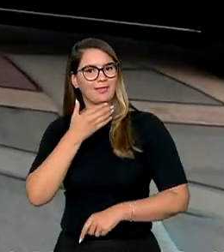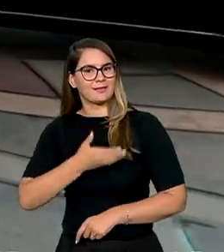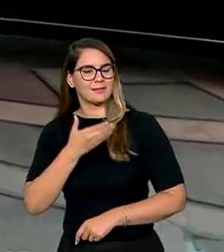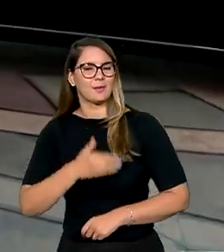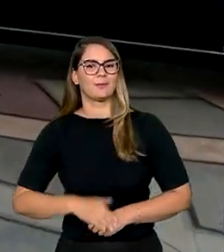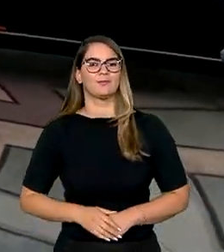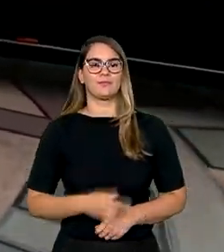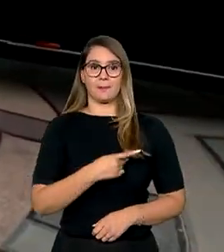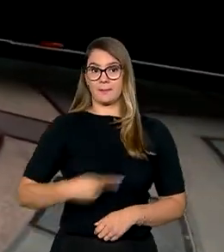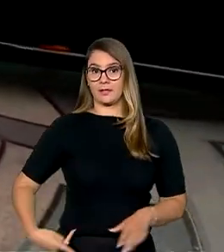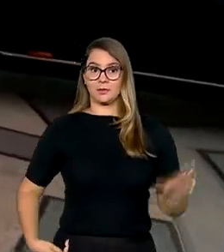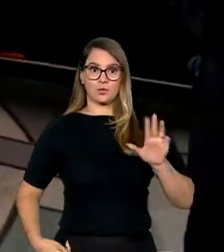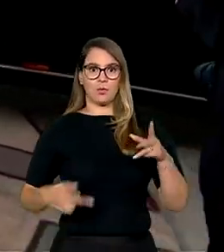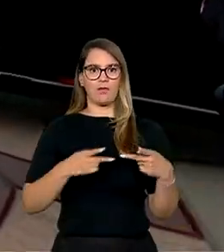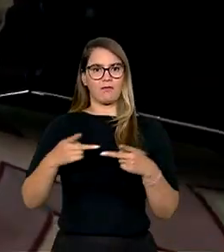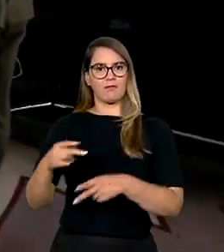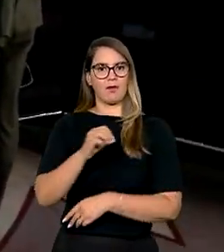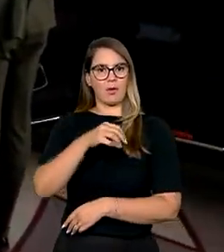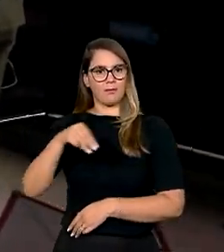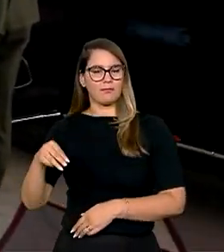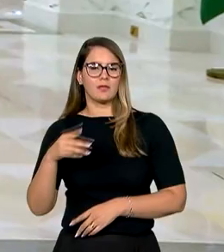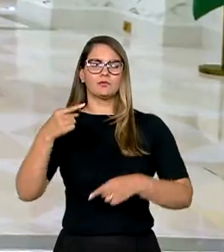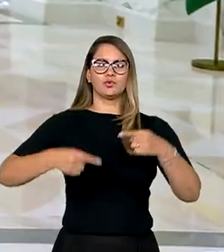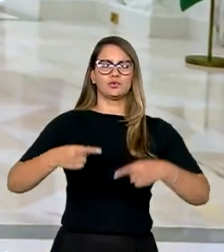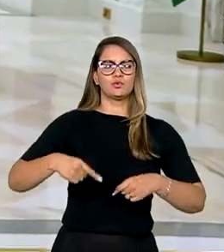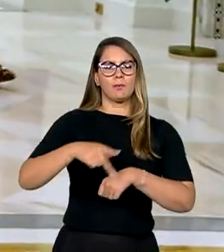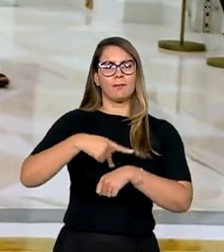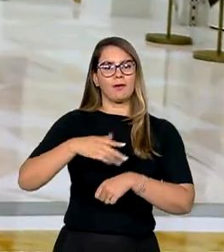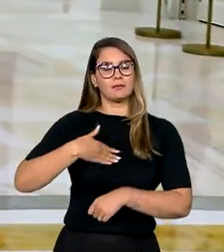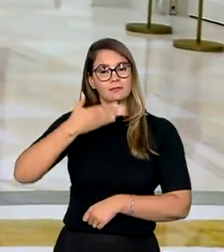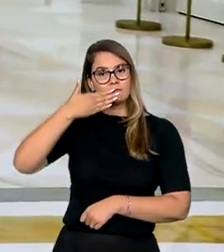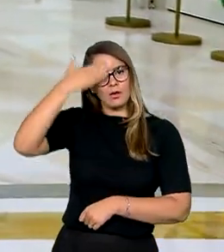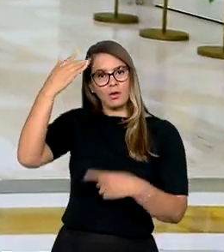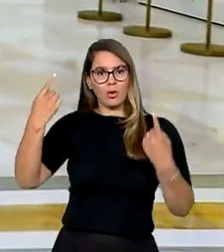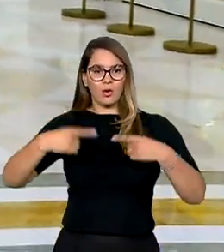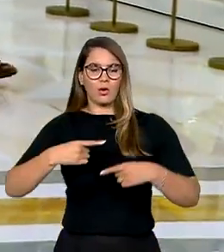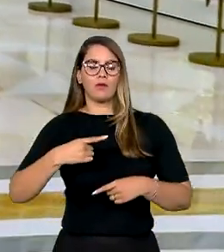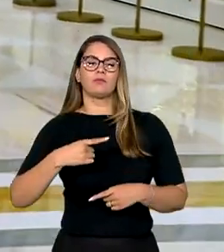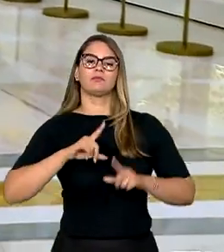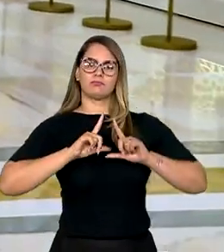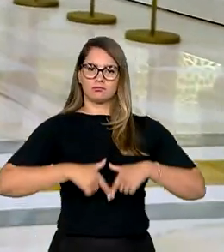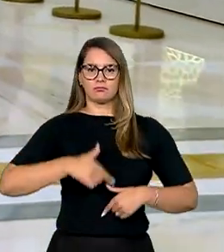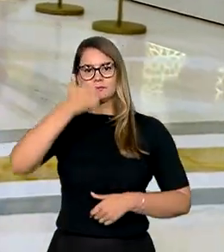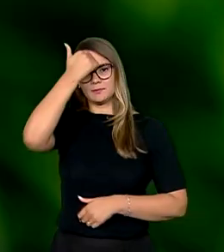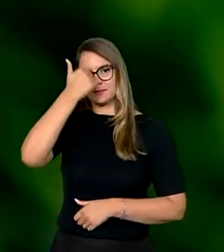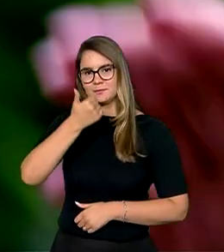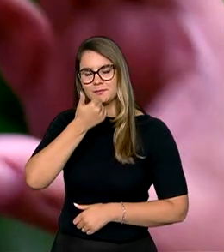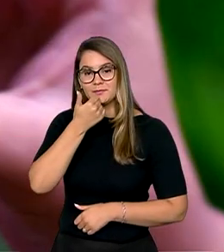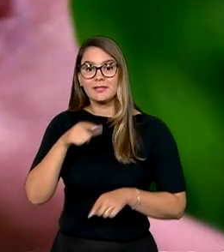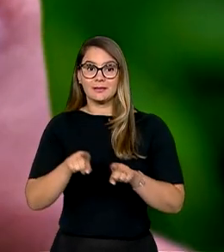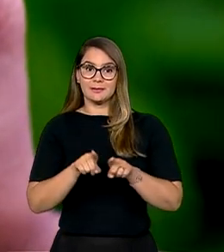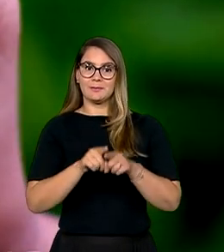Presidente Lula vai visitar o Oriente Médio e discutir com países árabes o conflito entre Israel e o Hamas. E